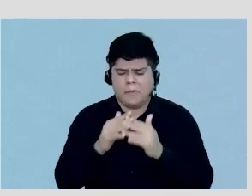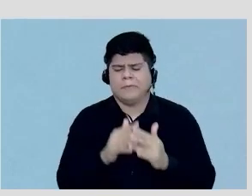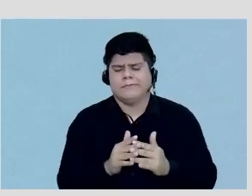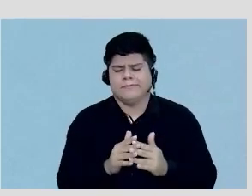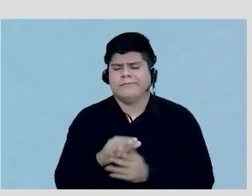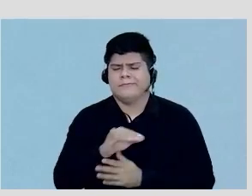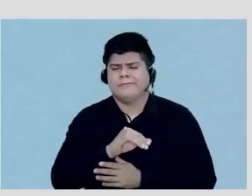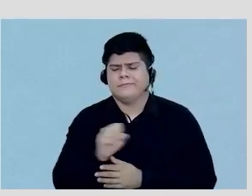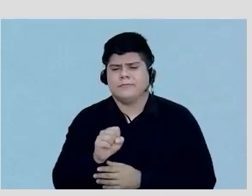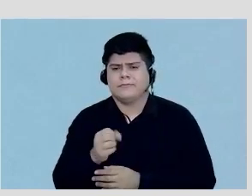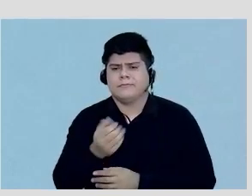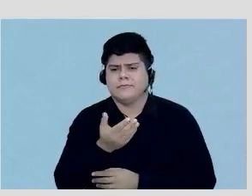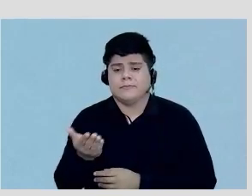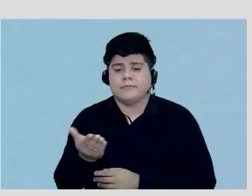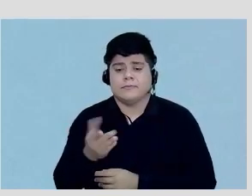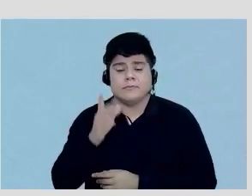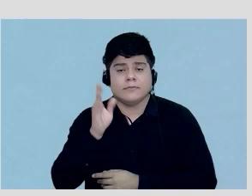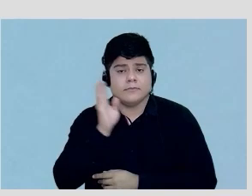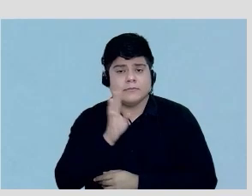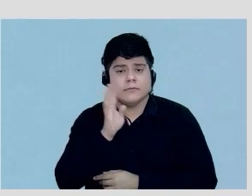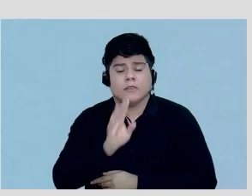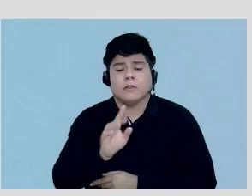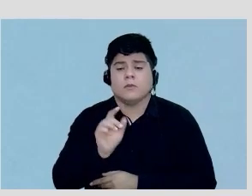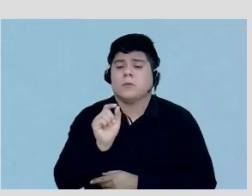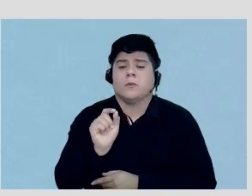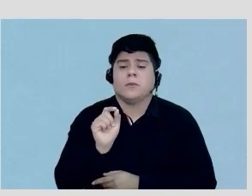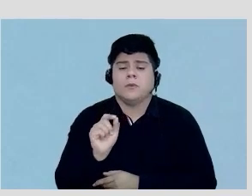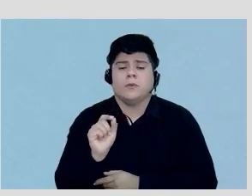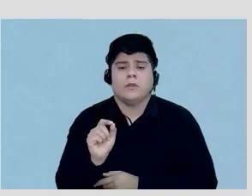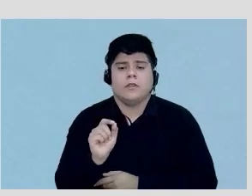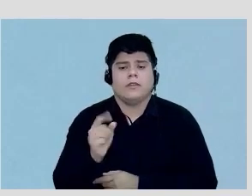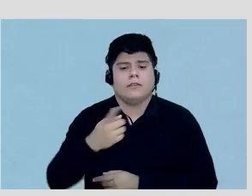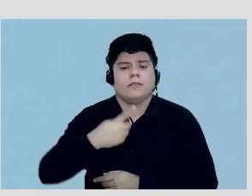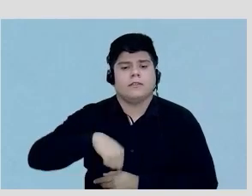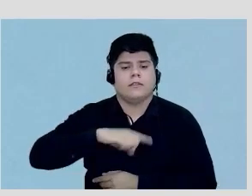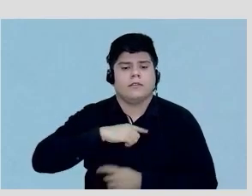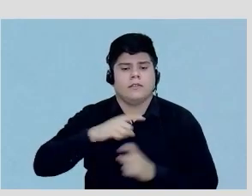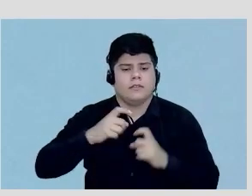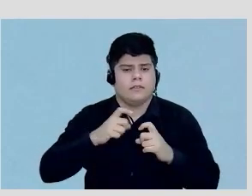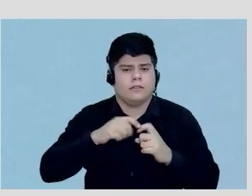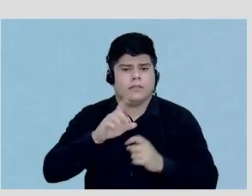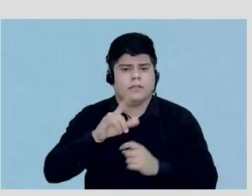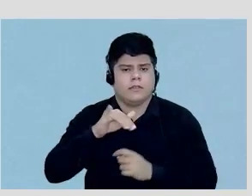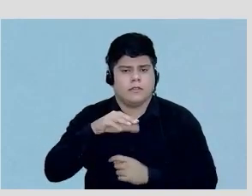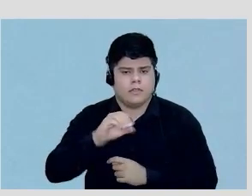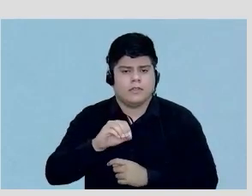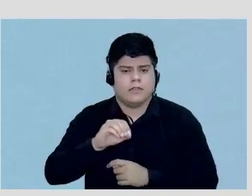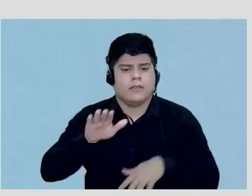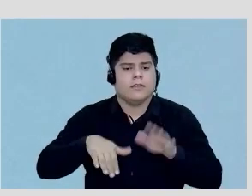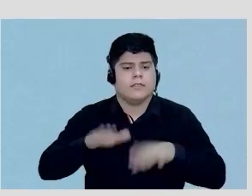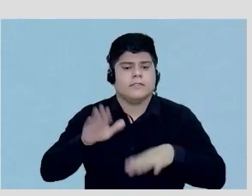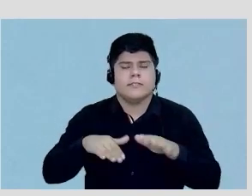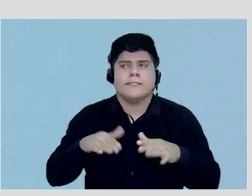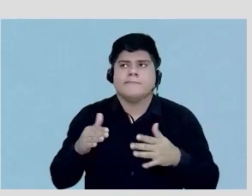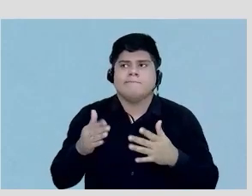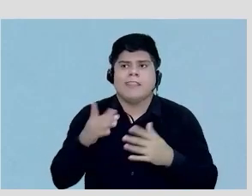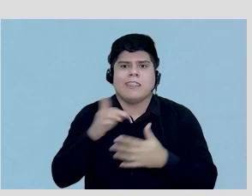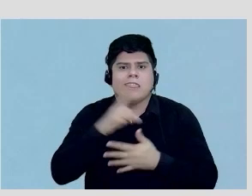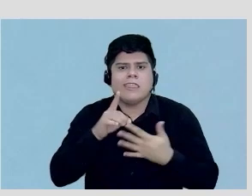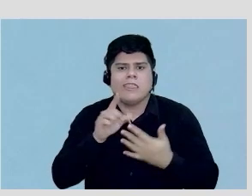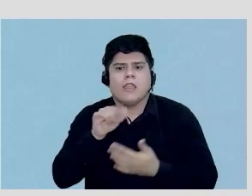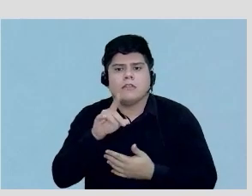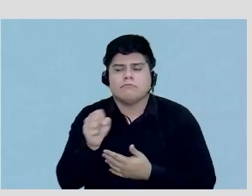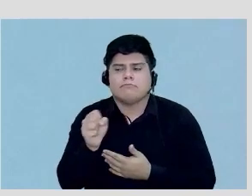é muito interessante porque nós clínicos muitas das vezes sem muitos dados